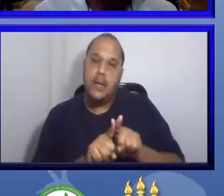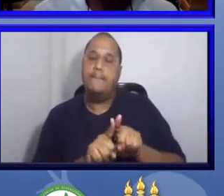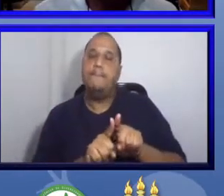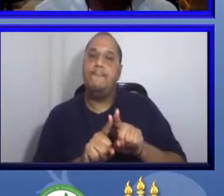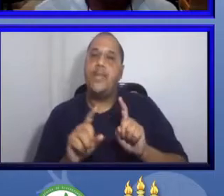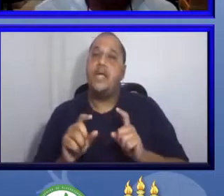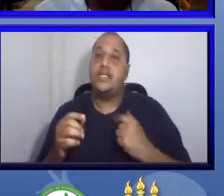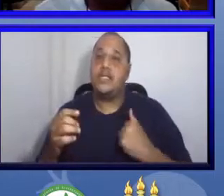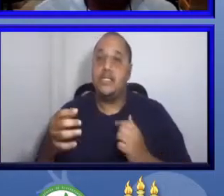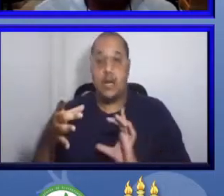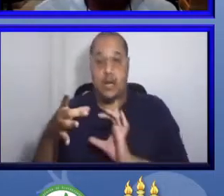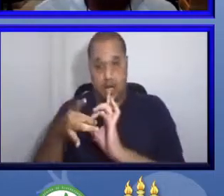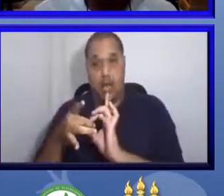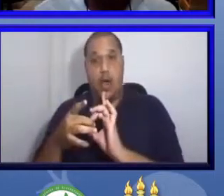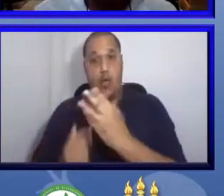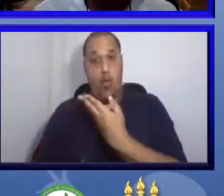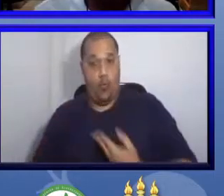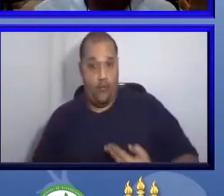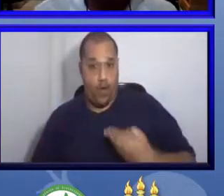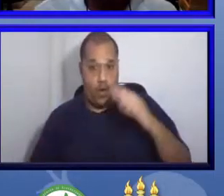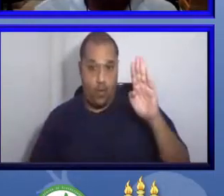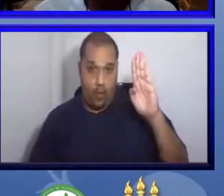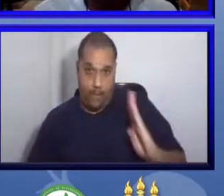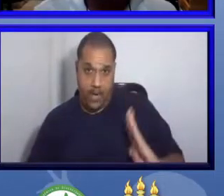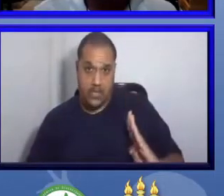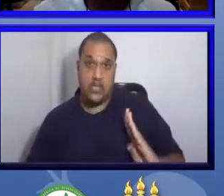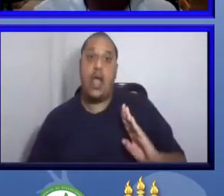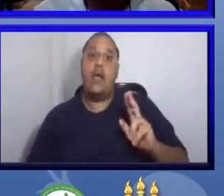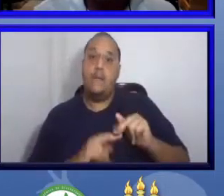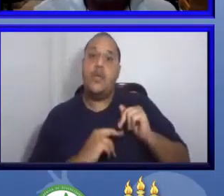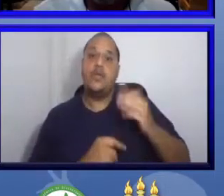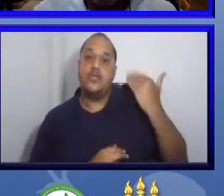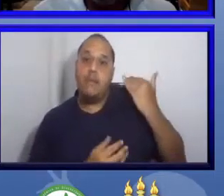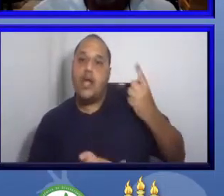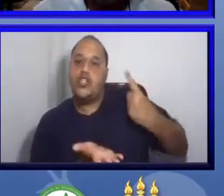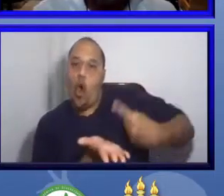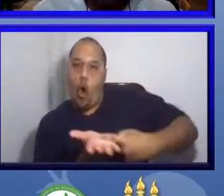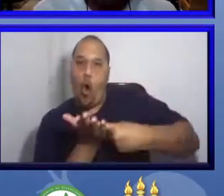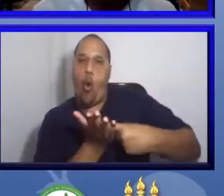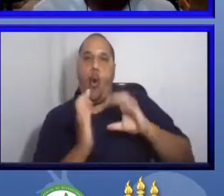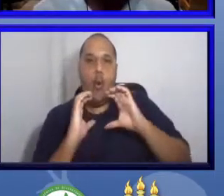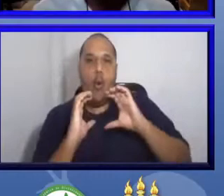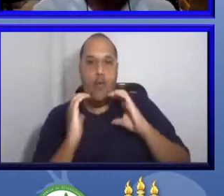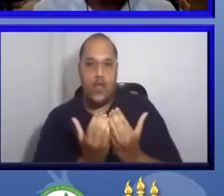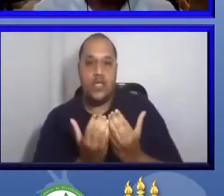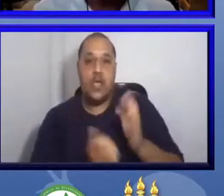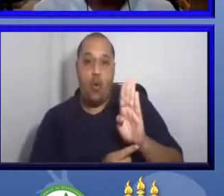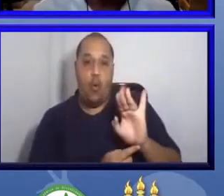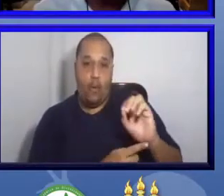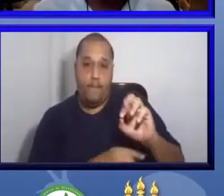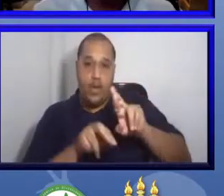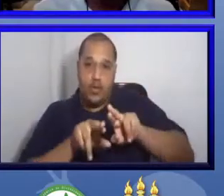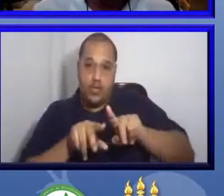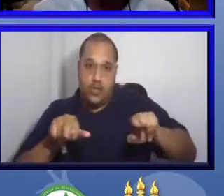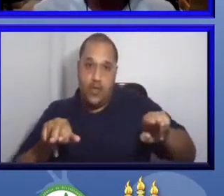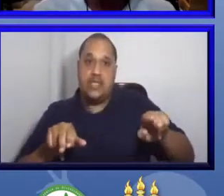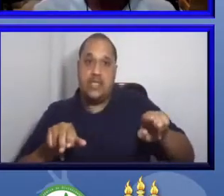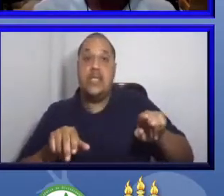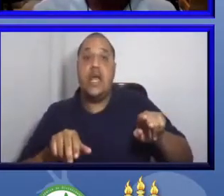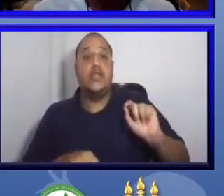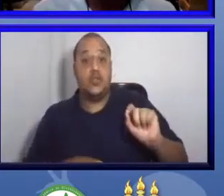da Convenção da Biodiversidade em 1997 e que definia a